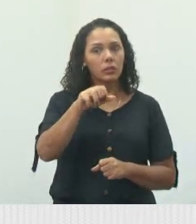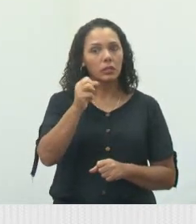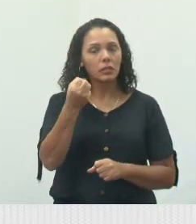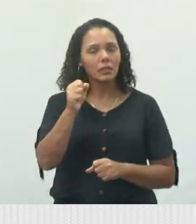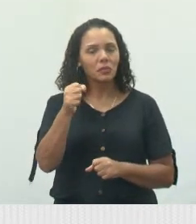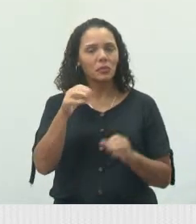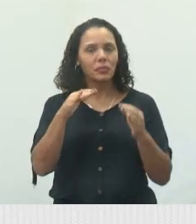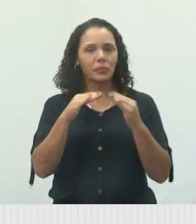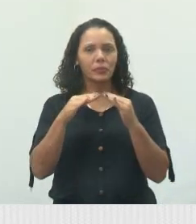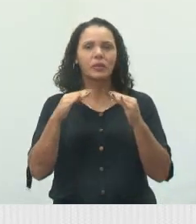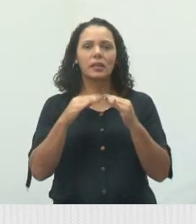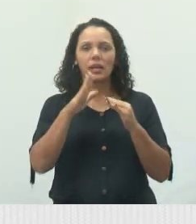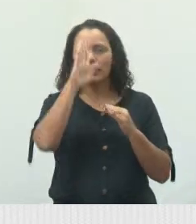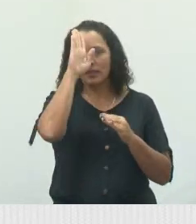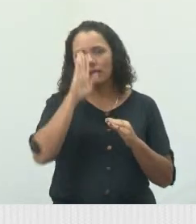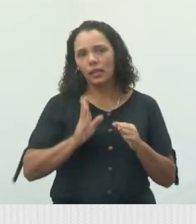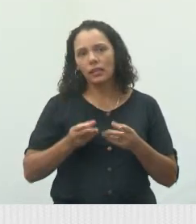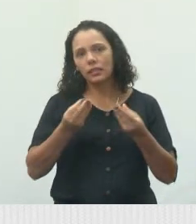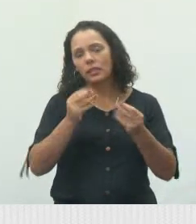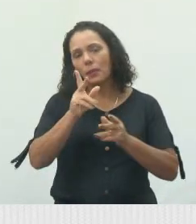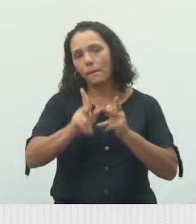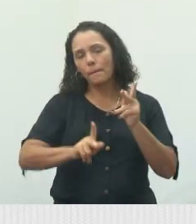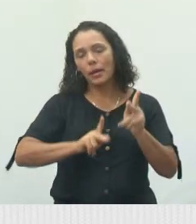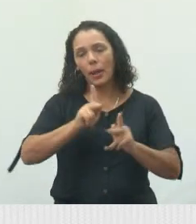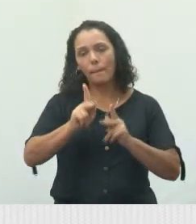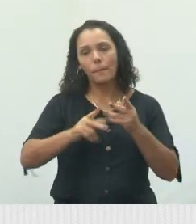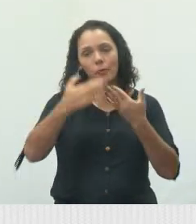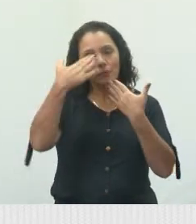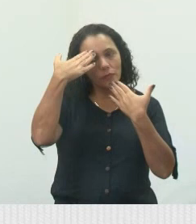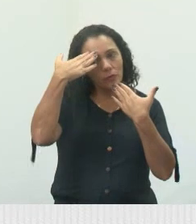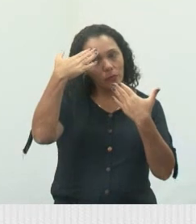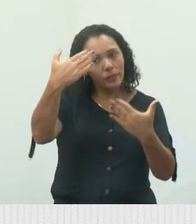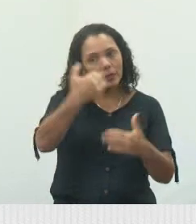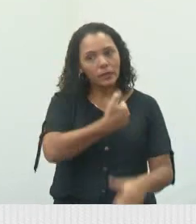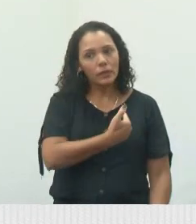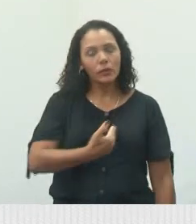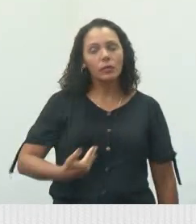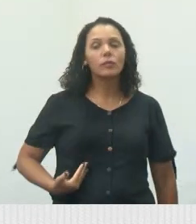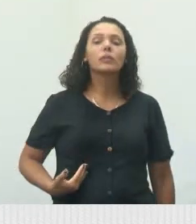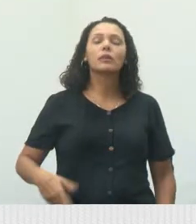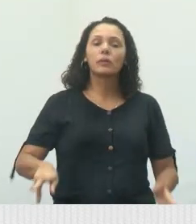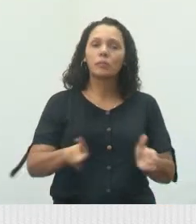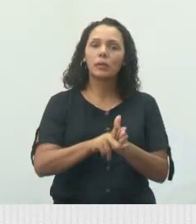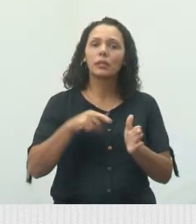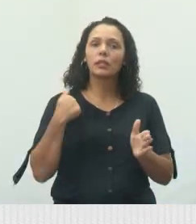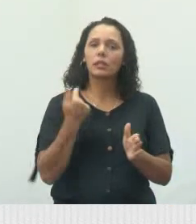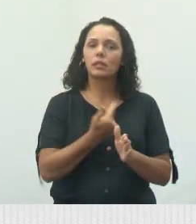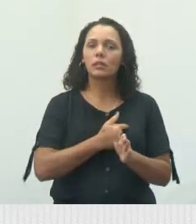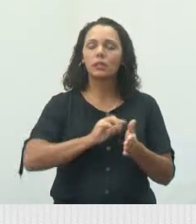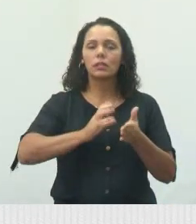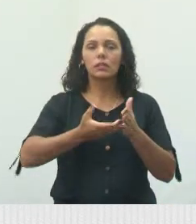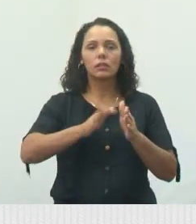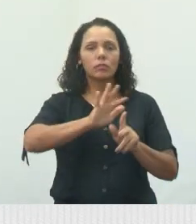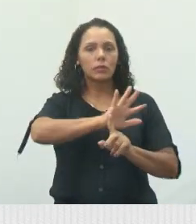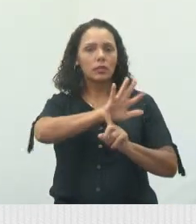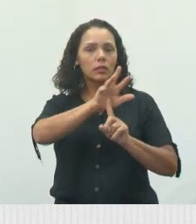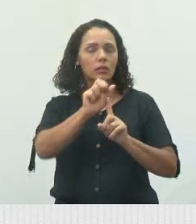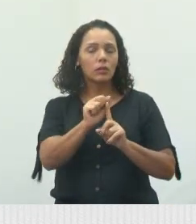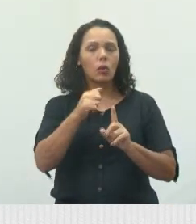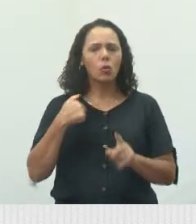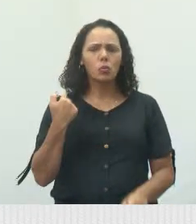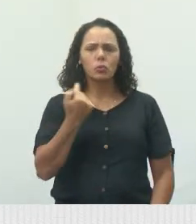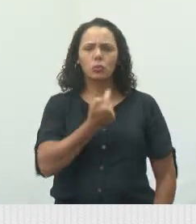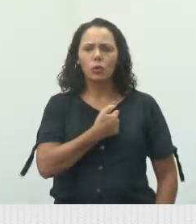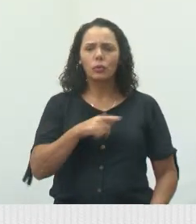habitacionais. Então, agradeço demais ao governador Tarcísio, que é do nosso Partido Republicanos. Falo nós porque